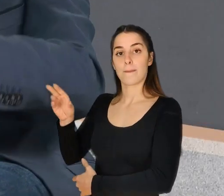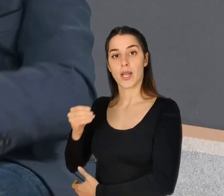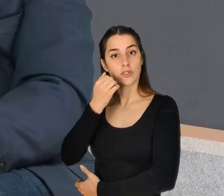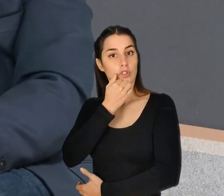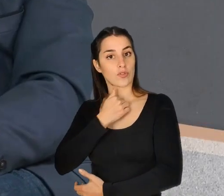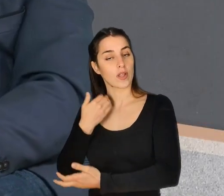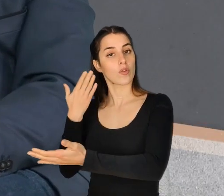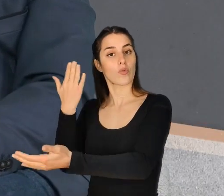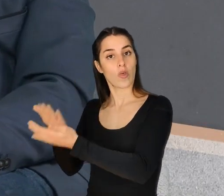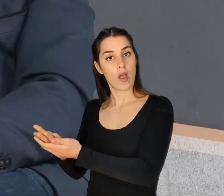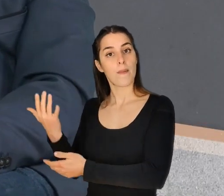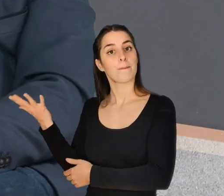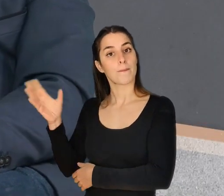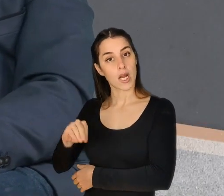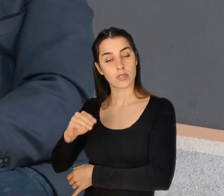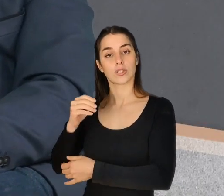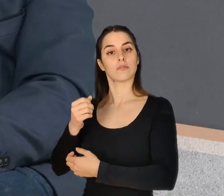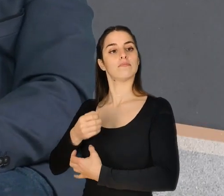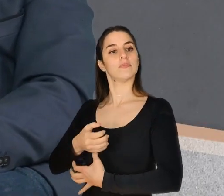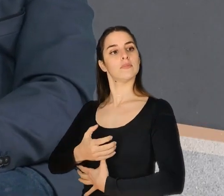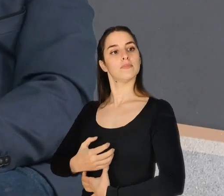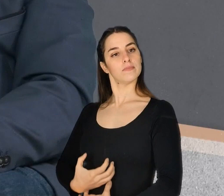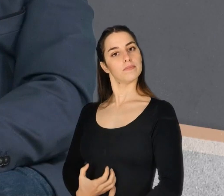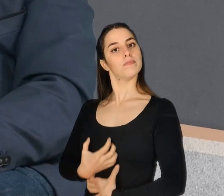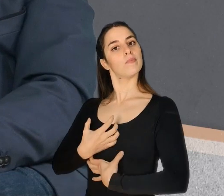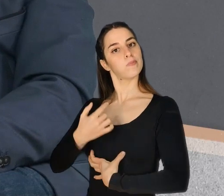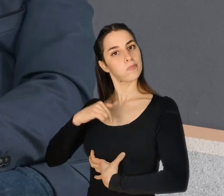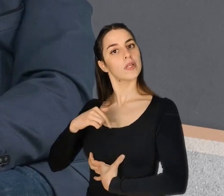satisfeito, mais preenchido.